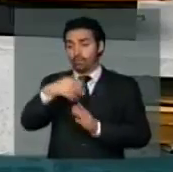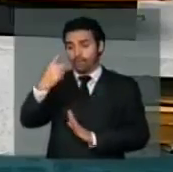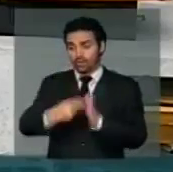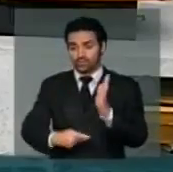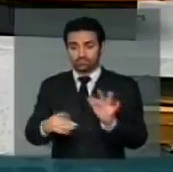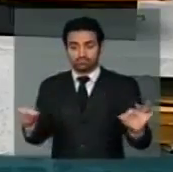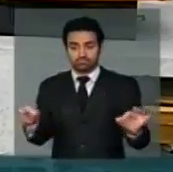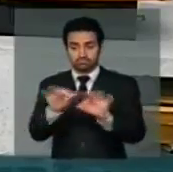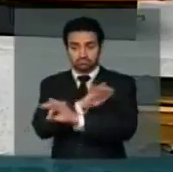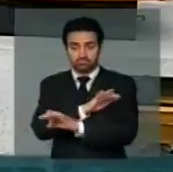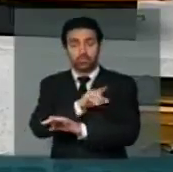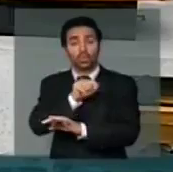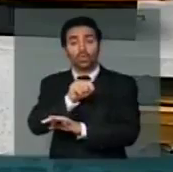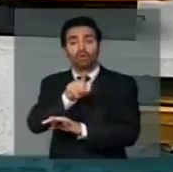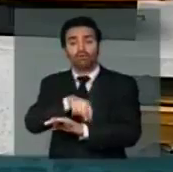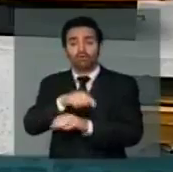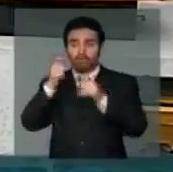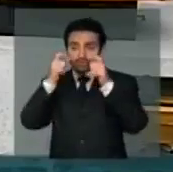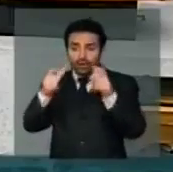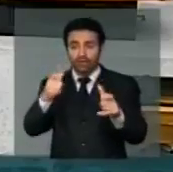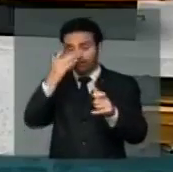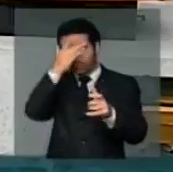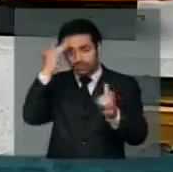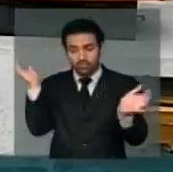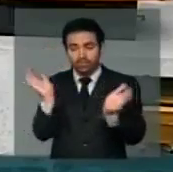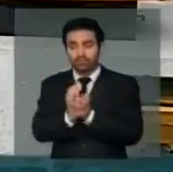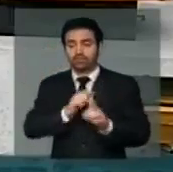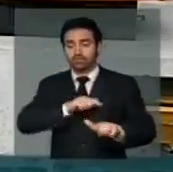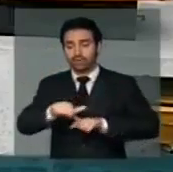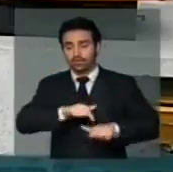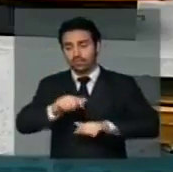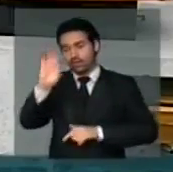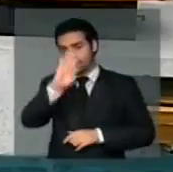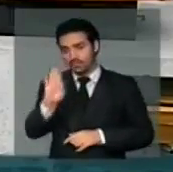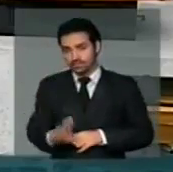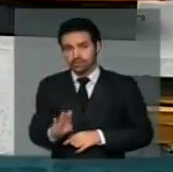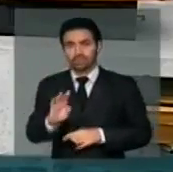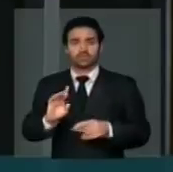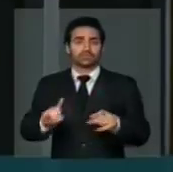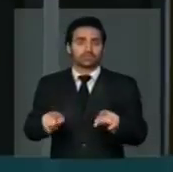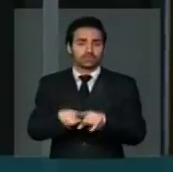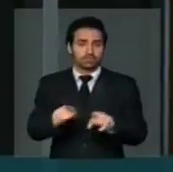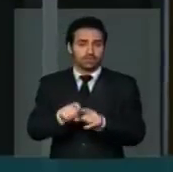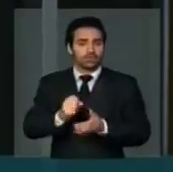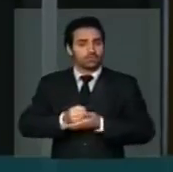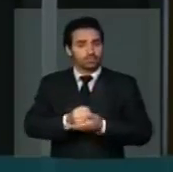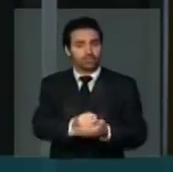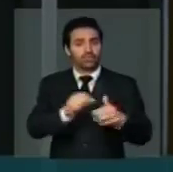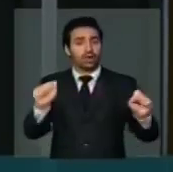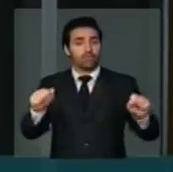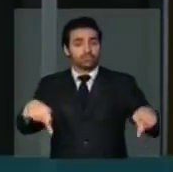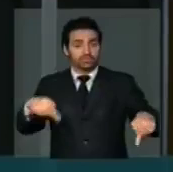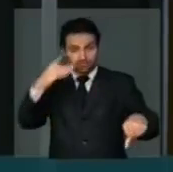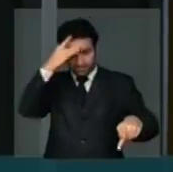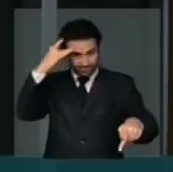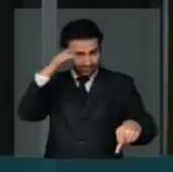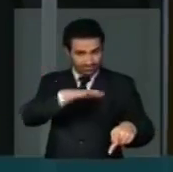de interesse dos trabalhadores brasileiros e dos aposentados. E eu pergunto aqui